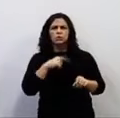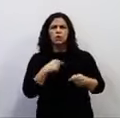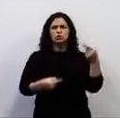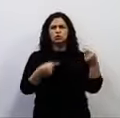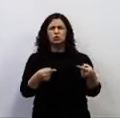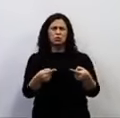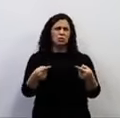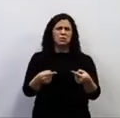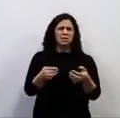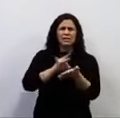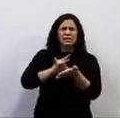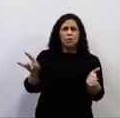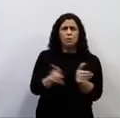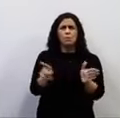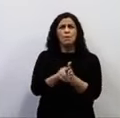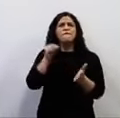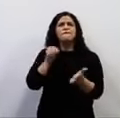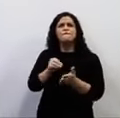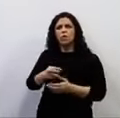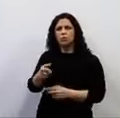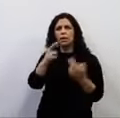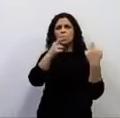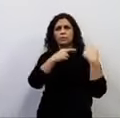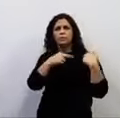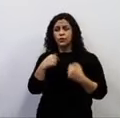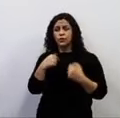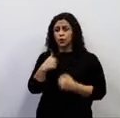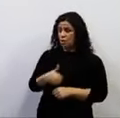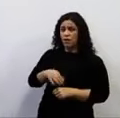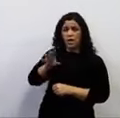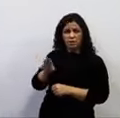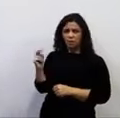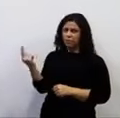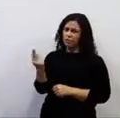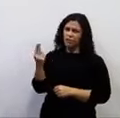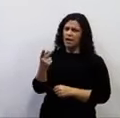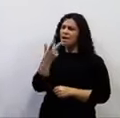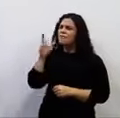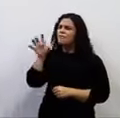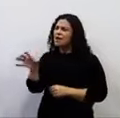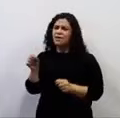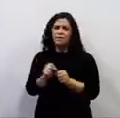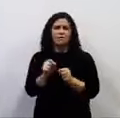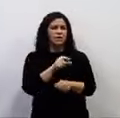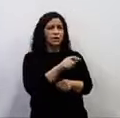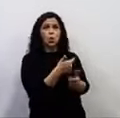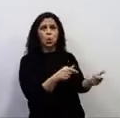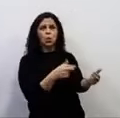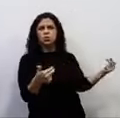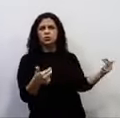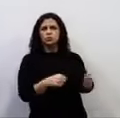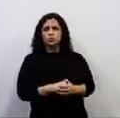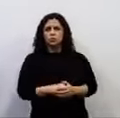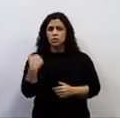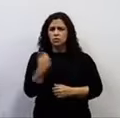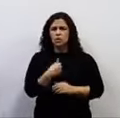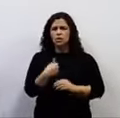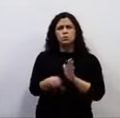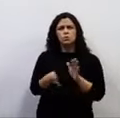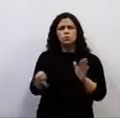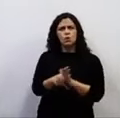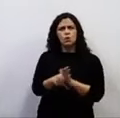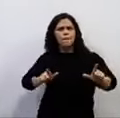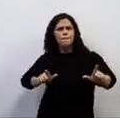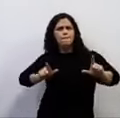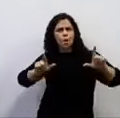intransigência. Não dá para ter um governador que fala uma coisa e faz outra. Fica aqui o nosso protesto. Nós não vamos